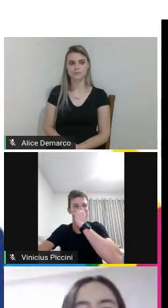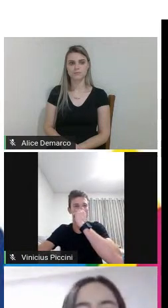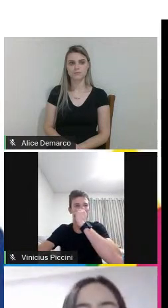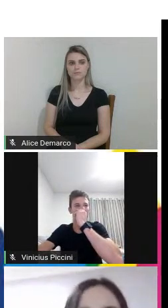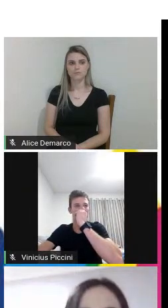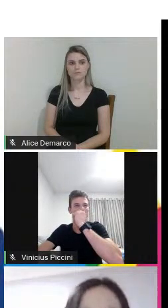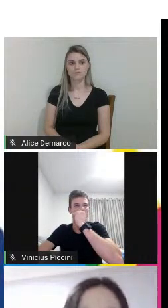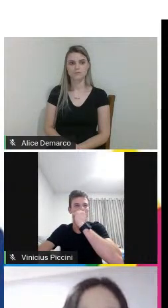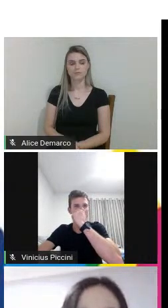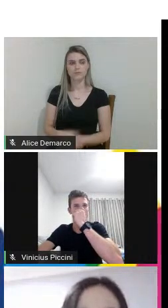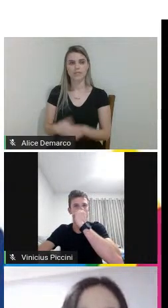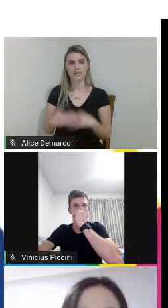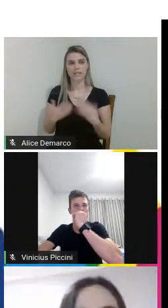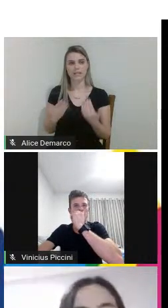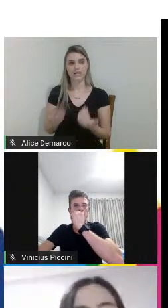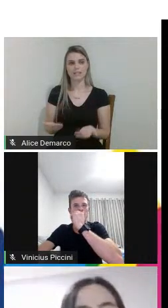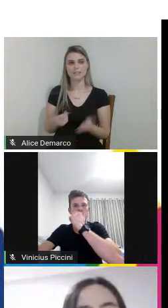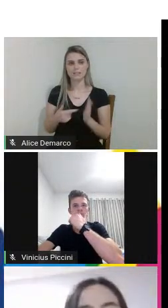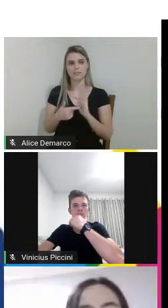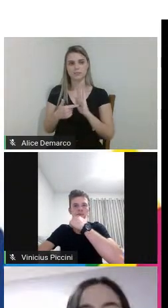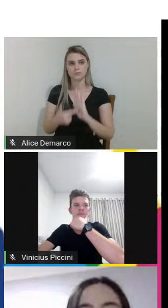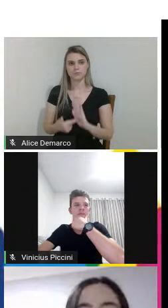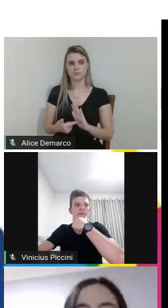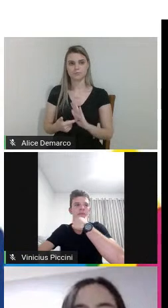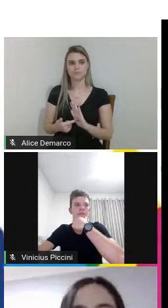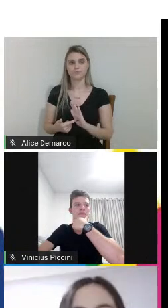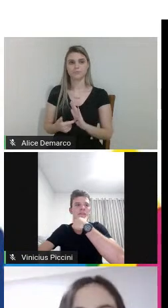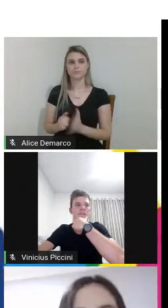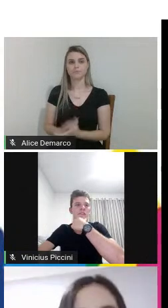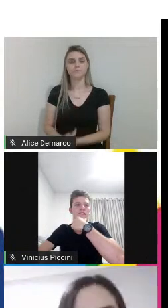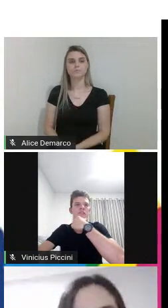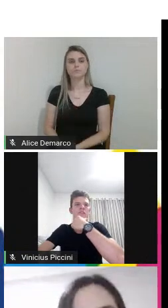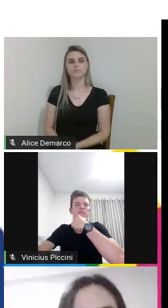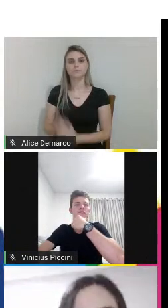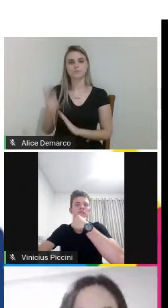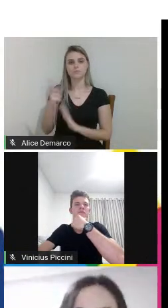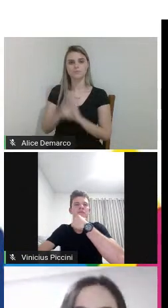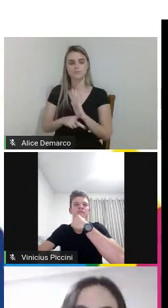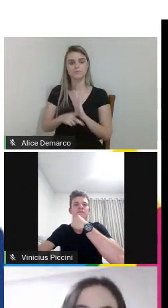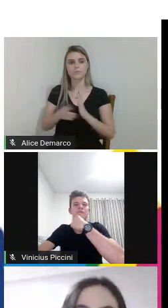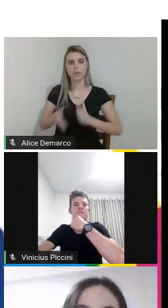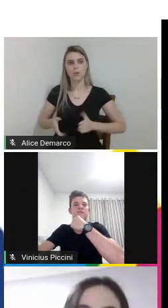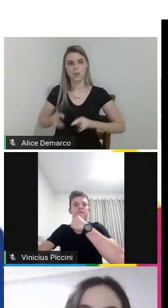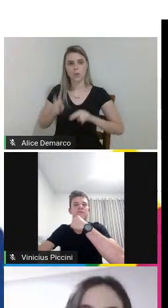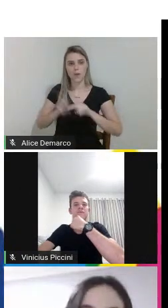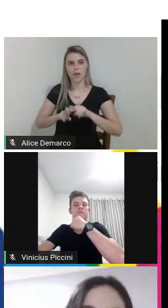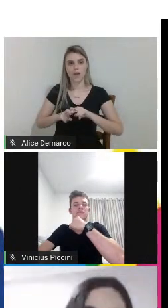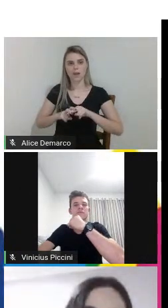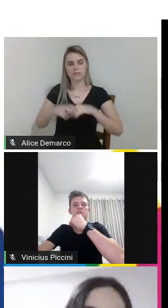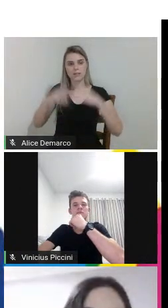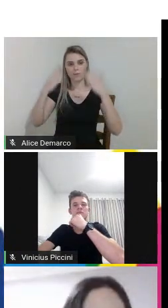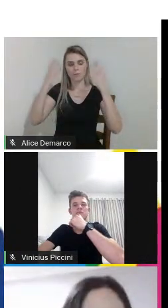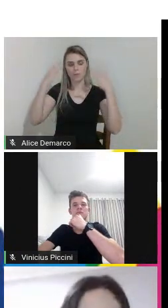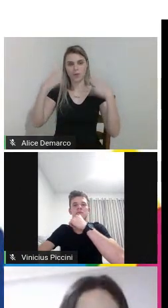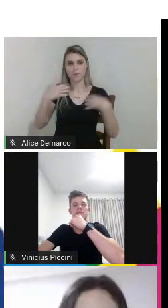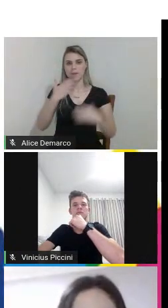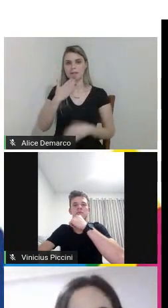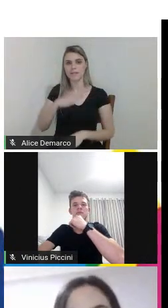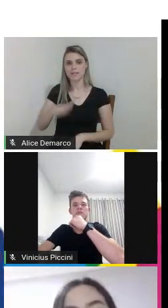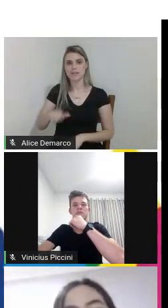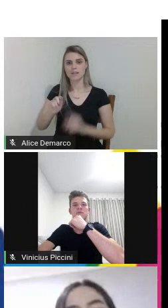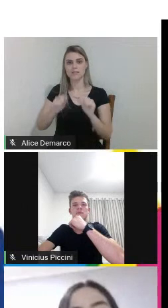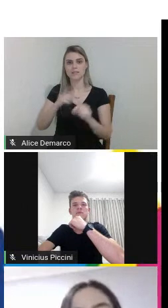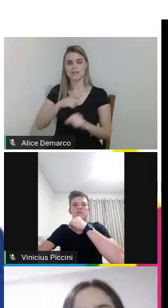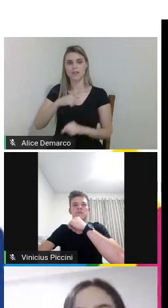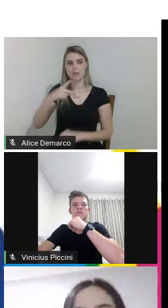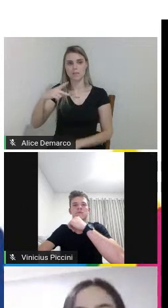então nós vamos apresentar o projeto de uma cadeira de banho para crianças com paralisia cerebral tetraplégica